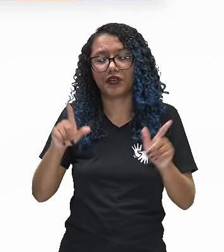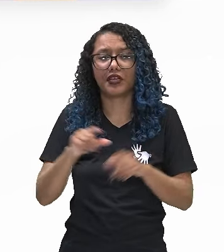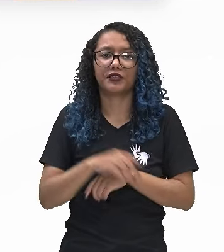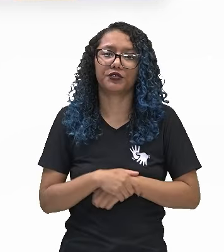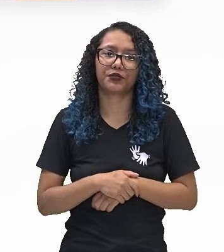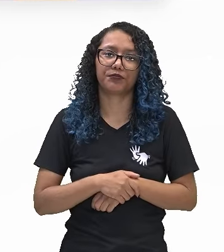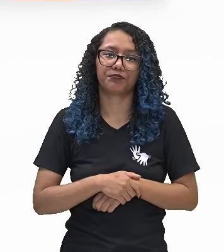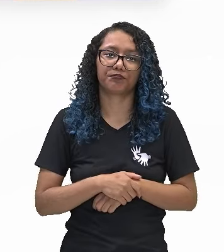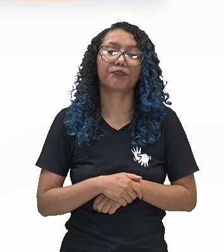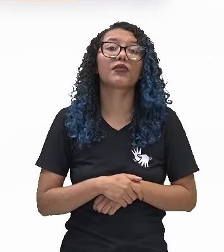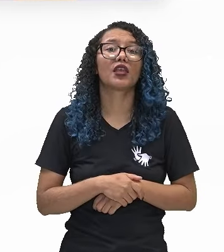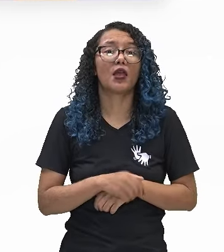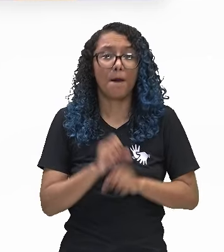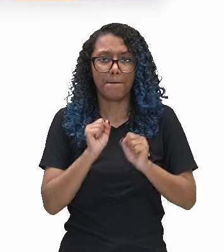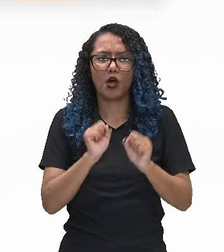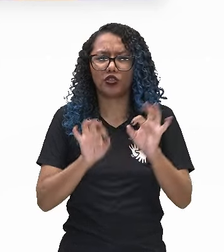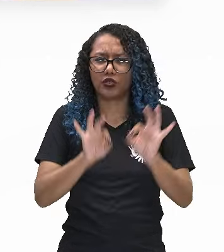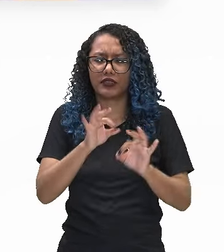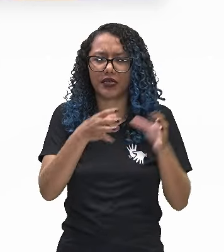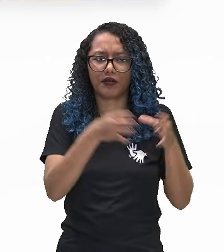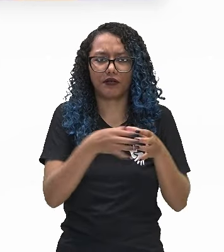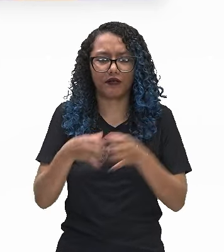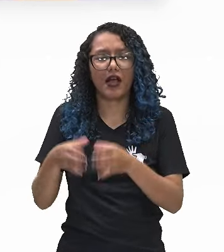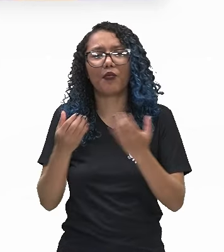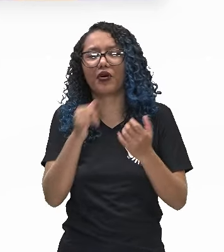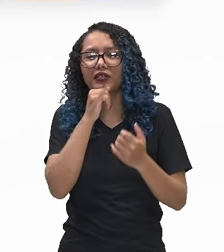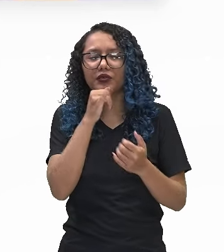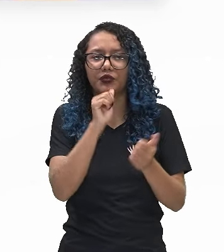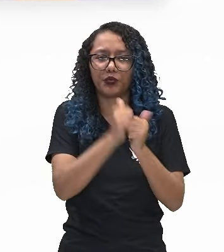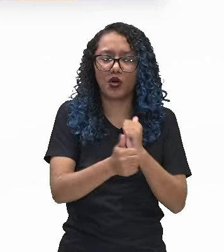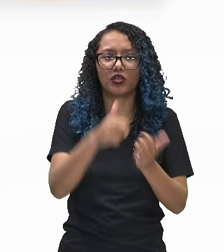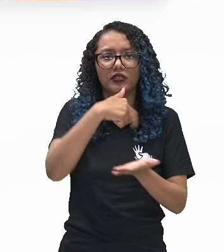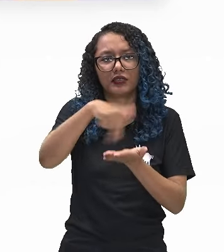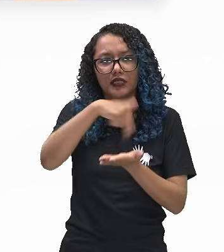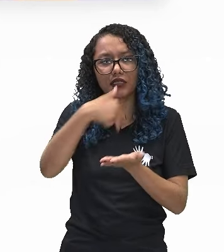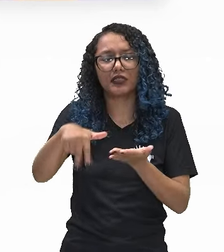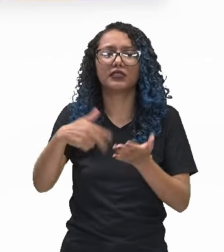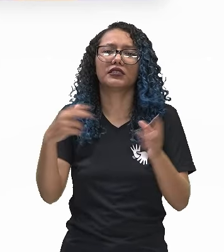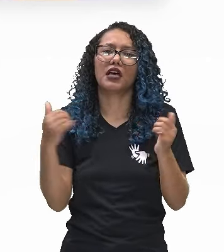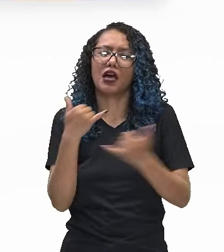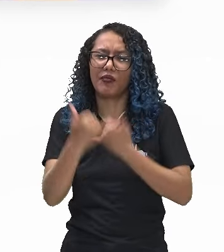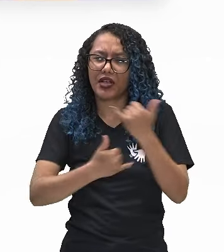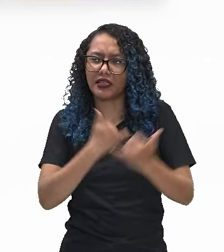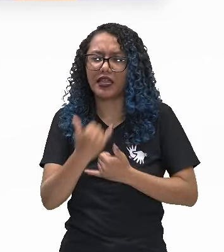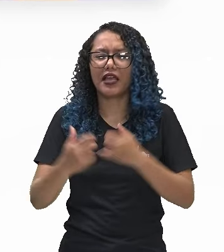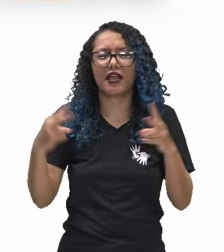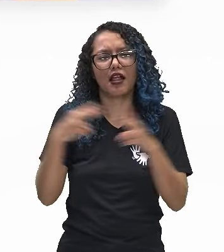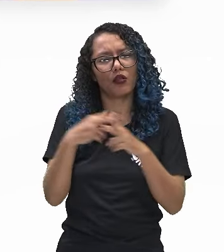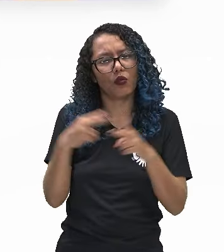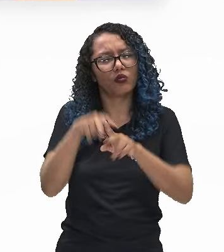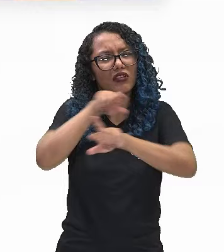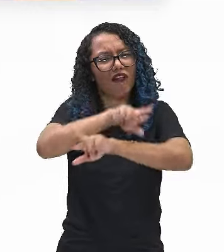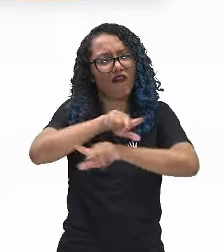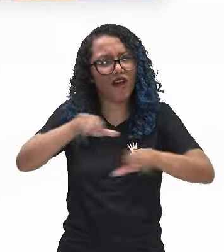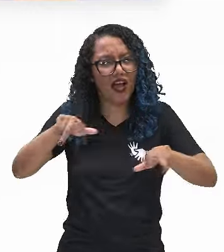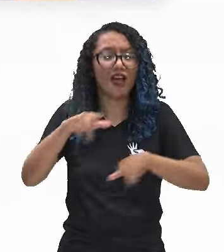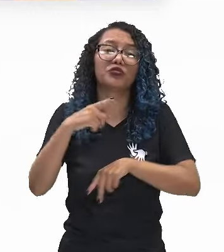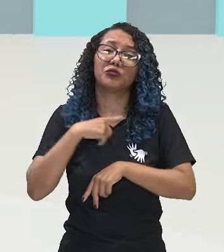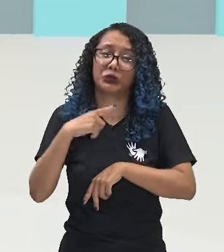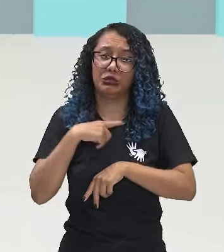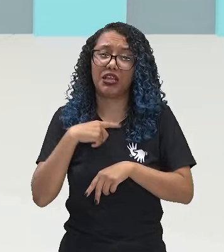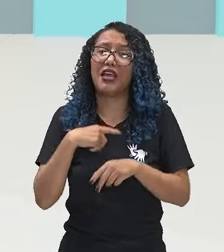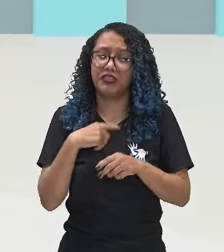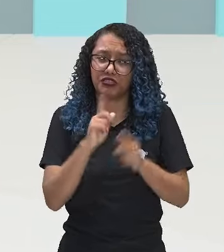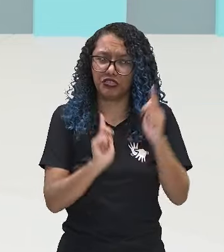em diversas categorias, como esporte, danças, jogos, lutas, entre outros. Então, vejamos